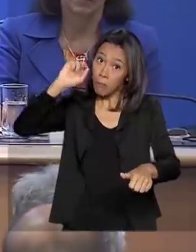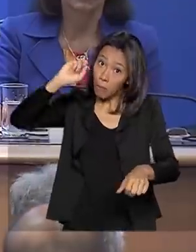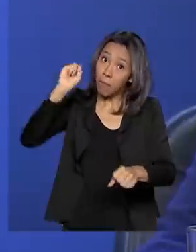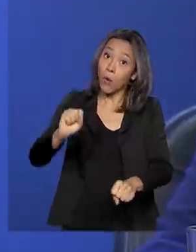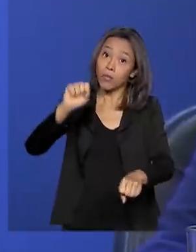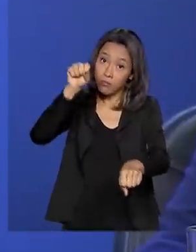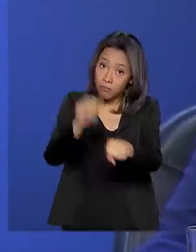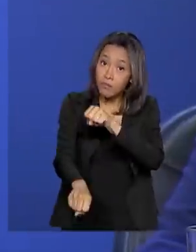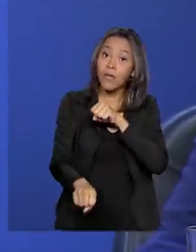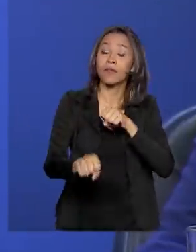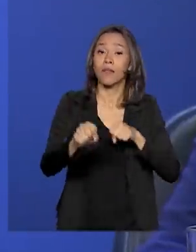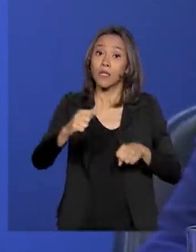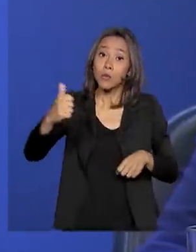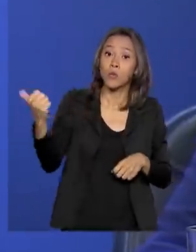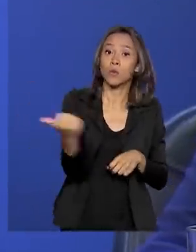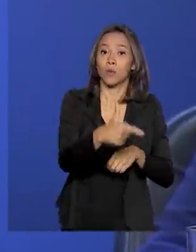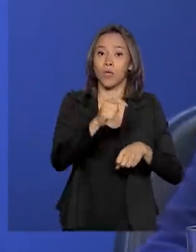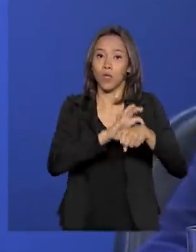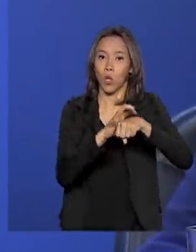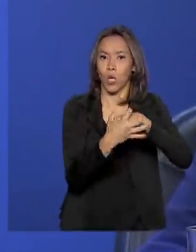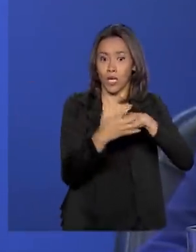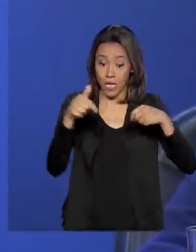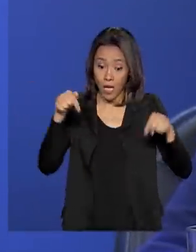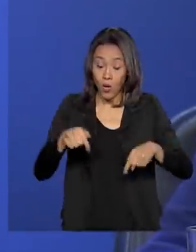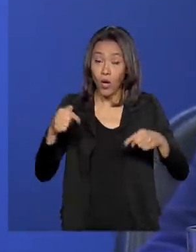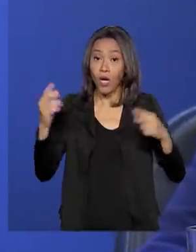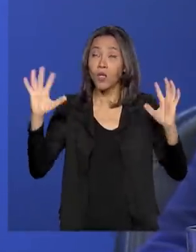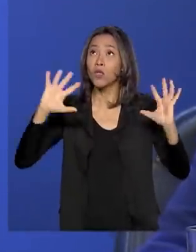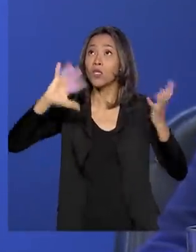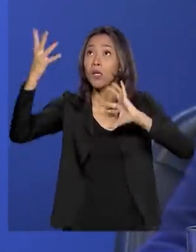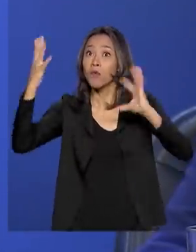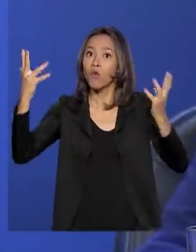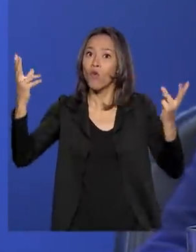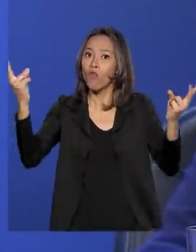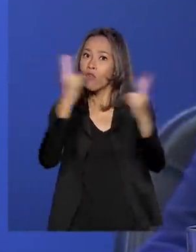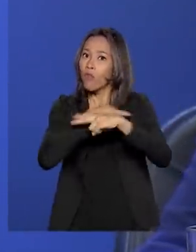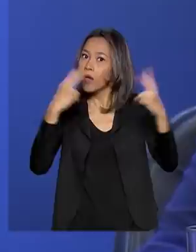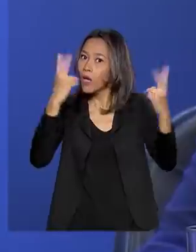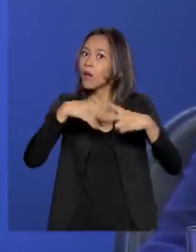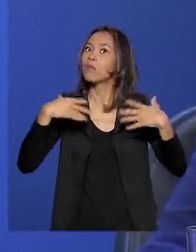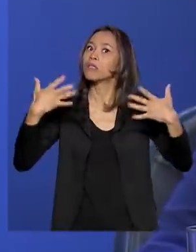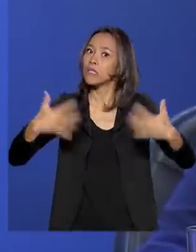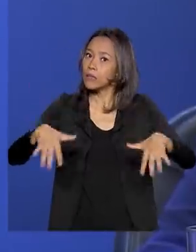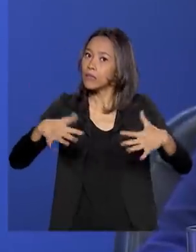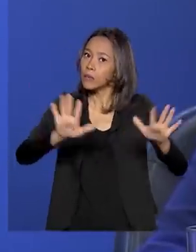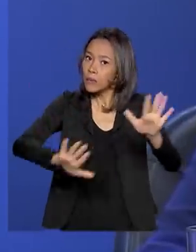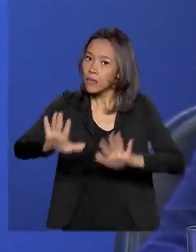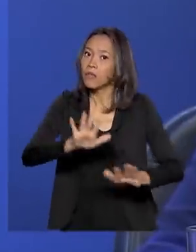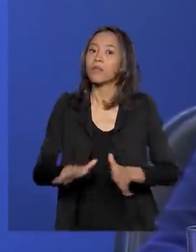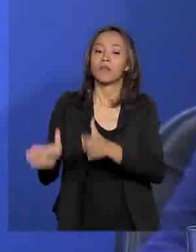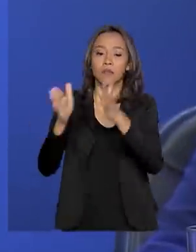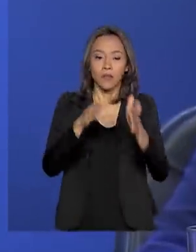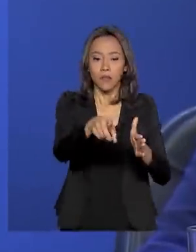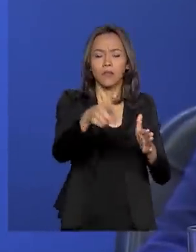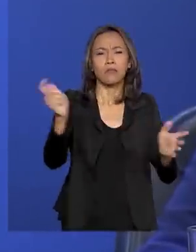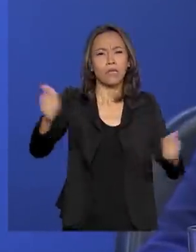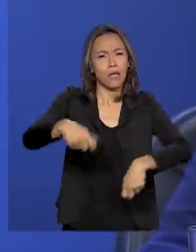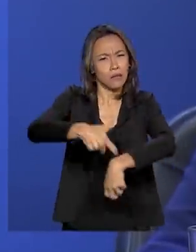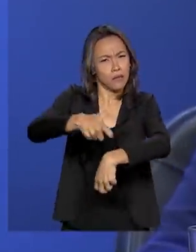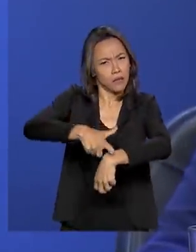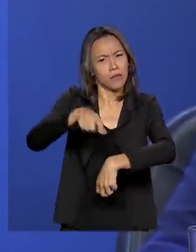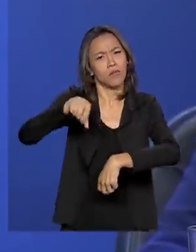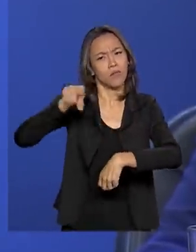coronavírus e que agora, no verão, é a época certa para se prevenir. Dá tempo de todo mundo fazer o dever de casa e